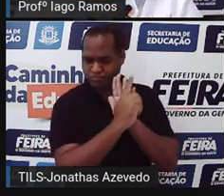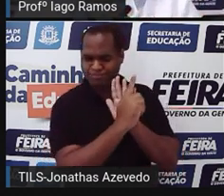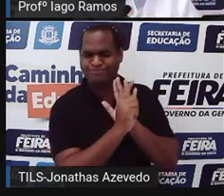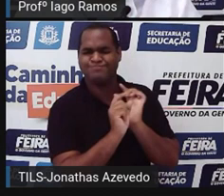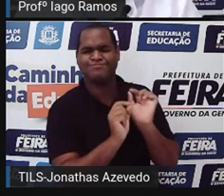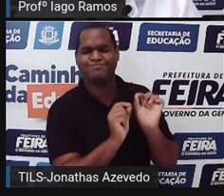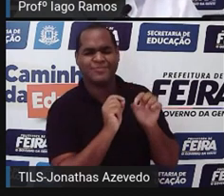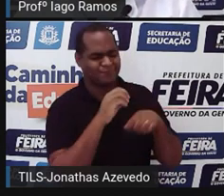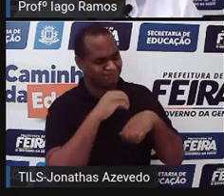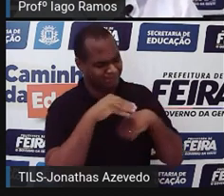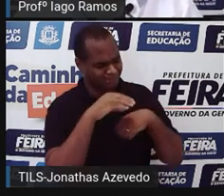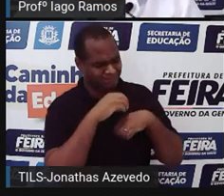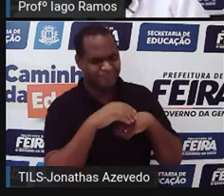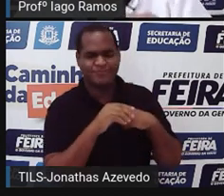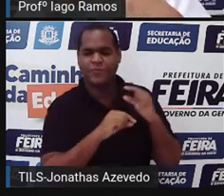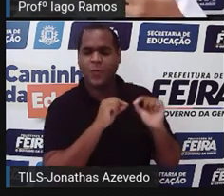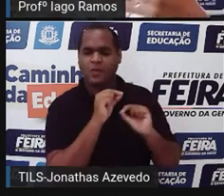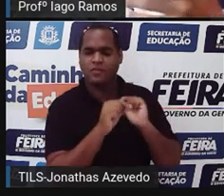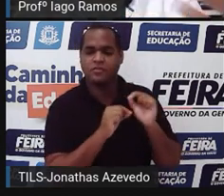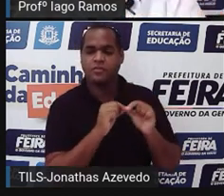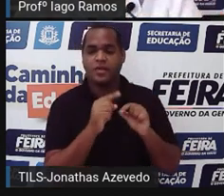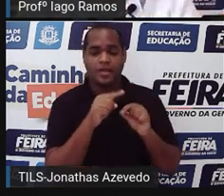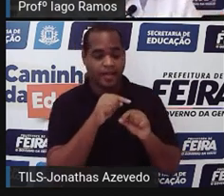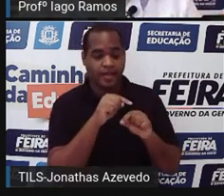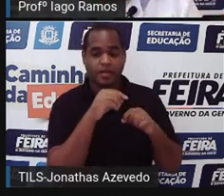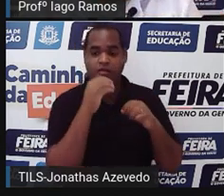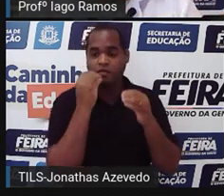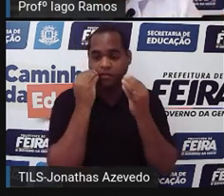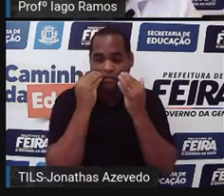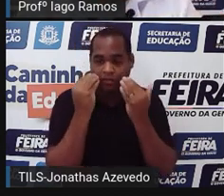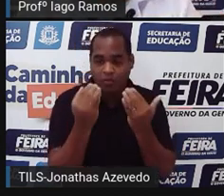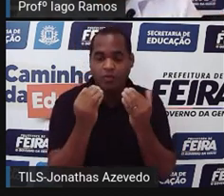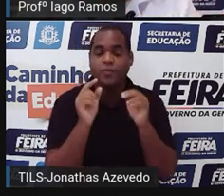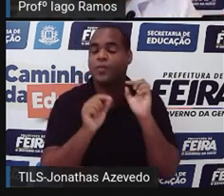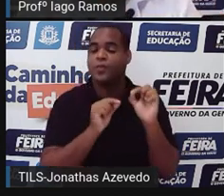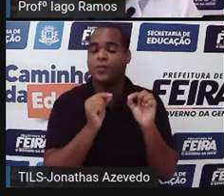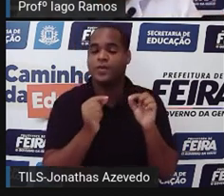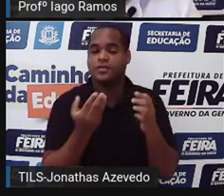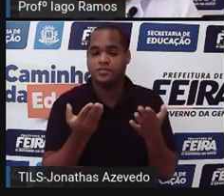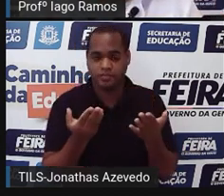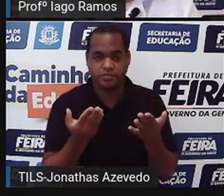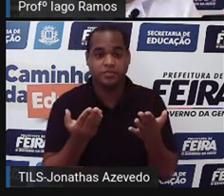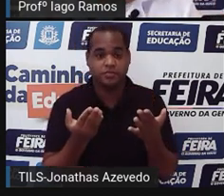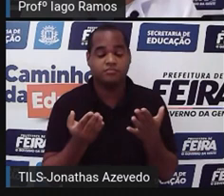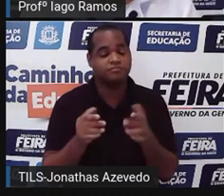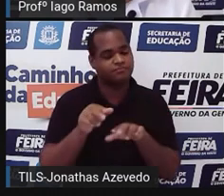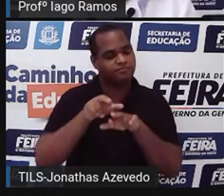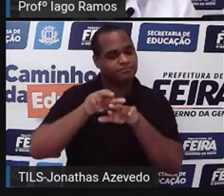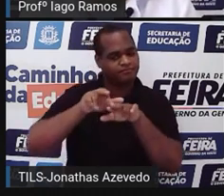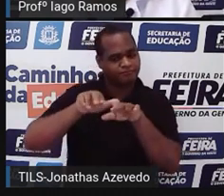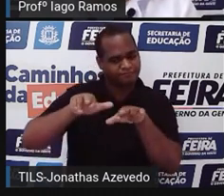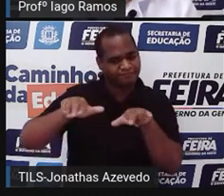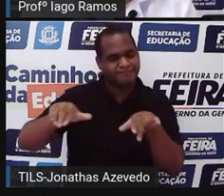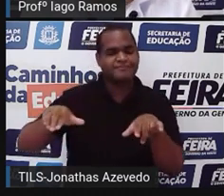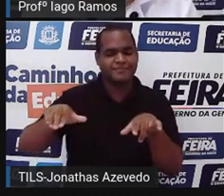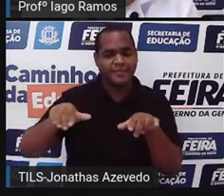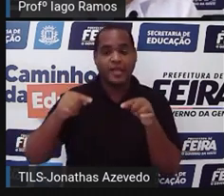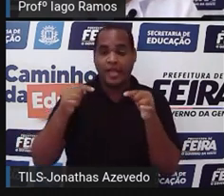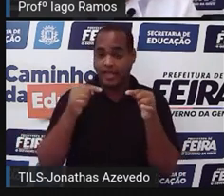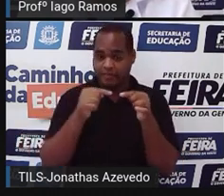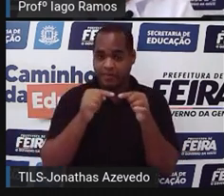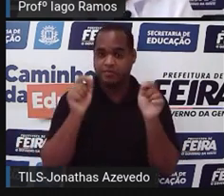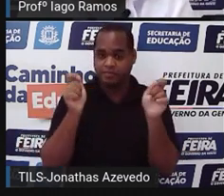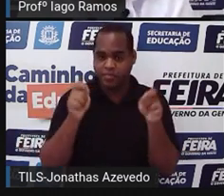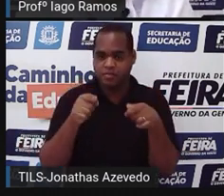para nós? Esse gráfico mostra o que para nós, né? Então, tudo isso está dizendo